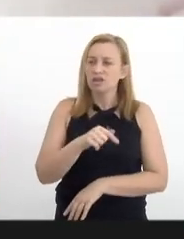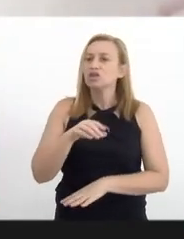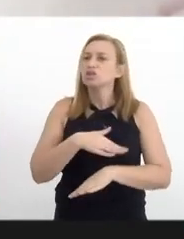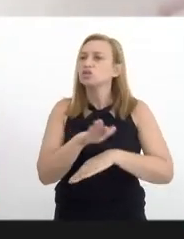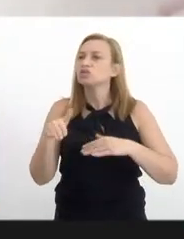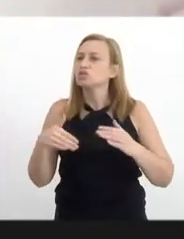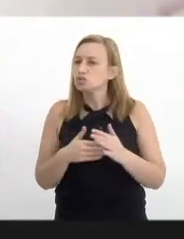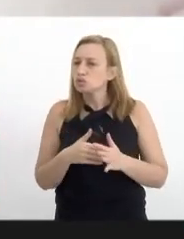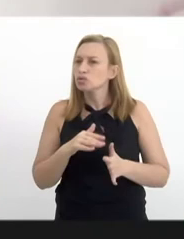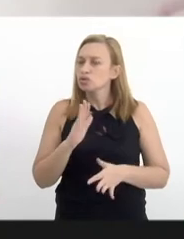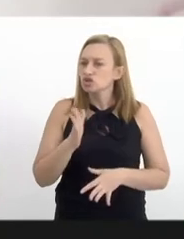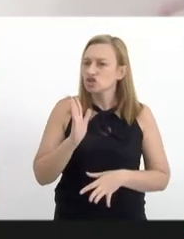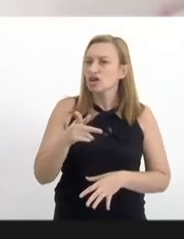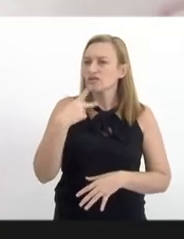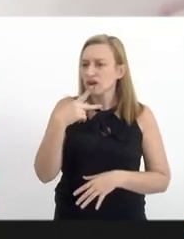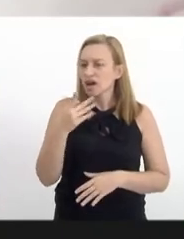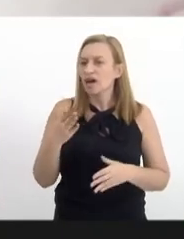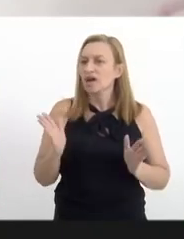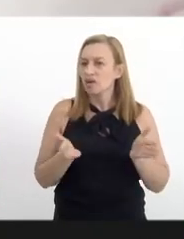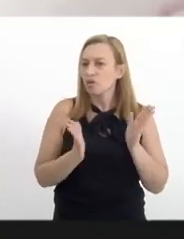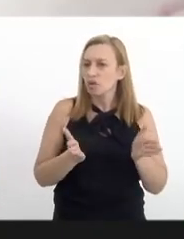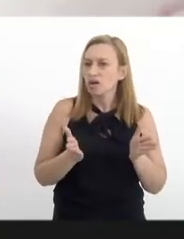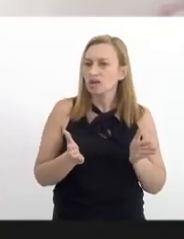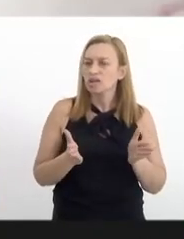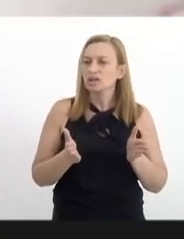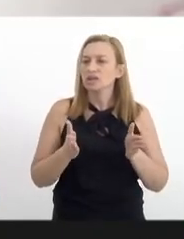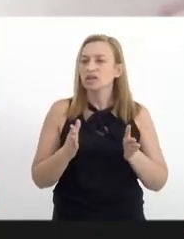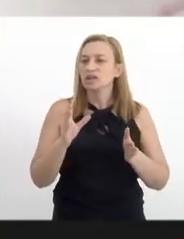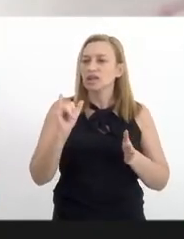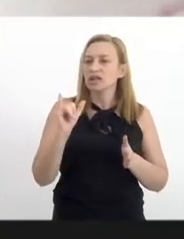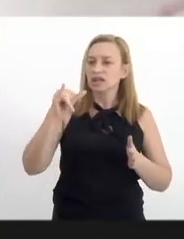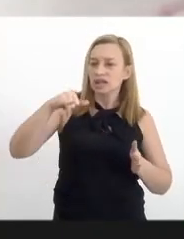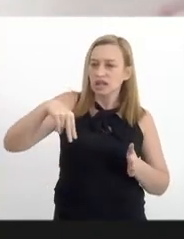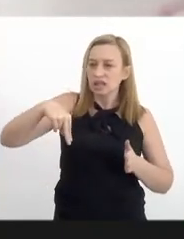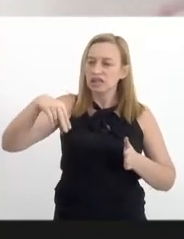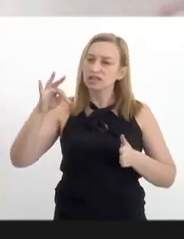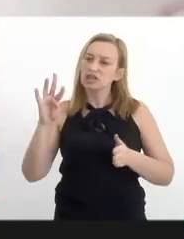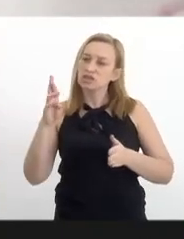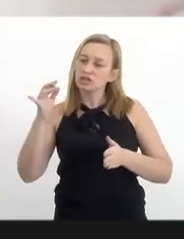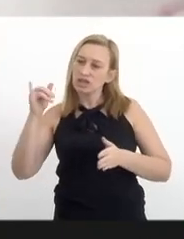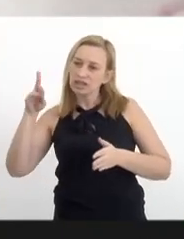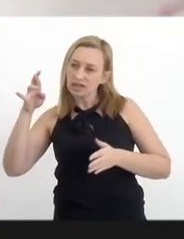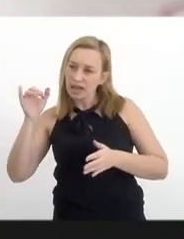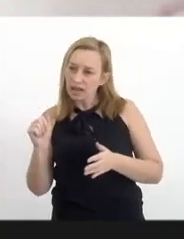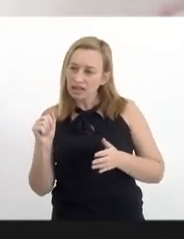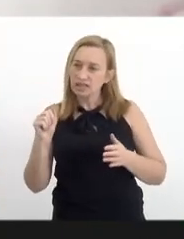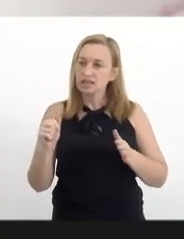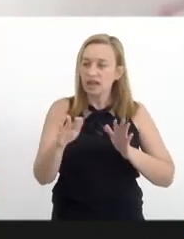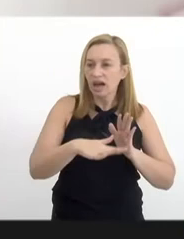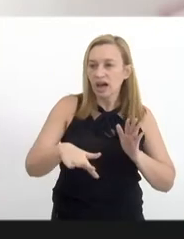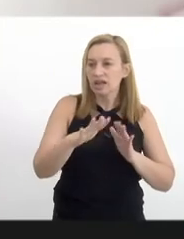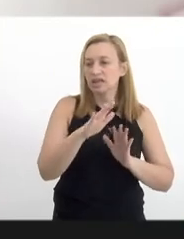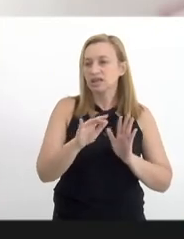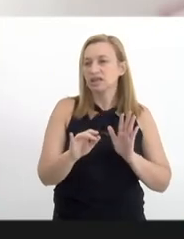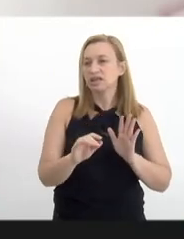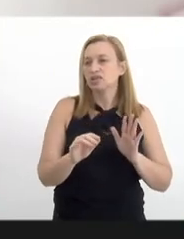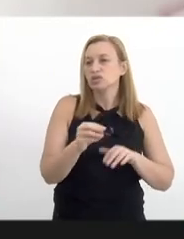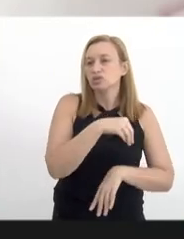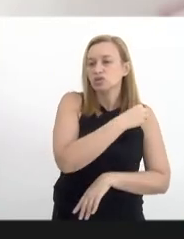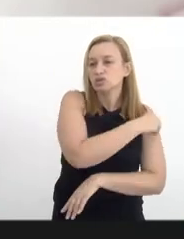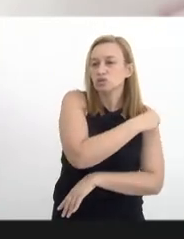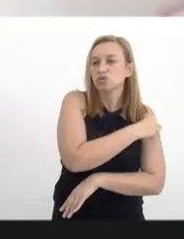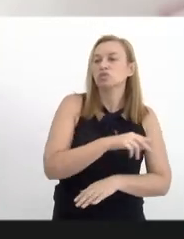todos os atores que se manifestaram aqui agora, que essa intersetorialidade na área da drogadição ela é imprescindível, ela é essencial